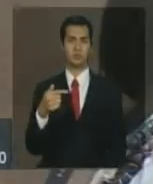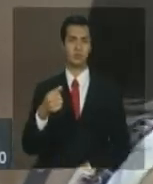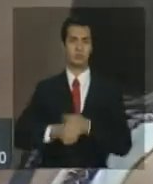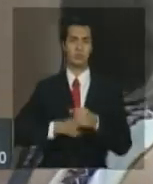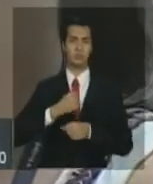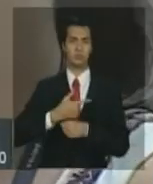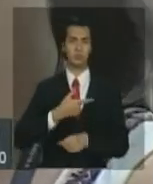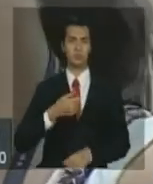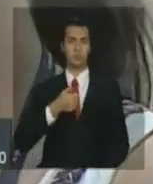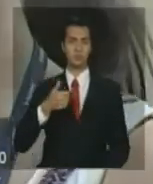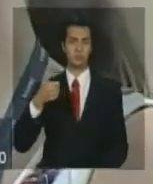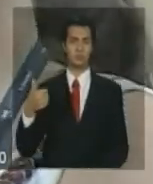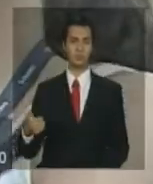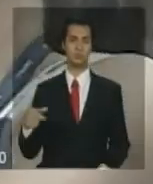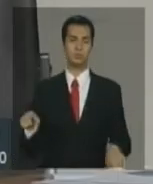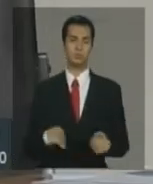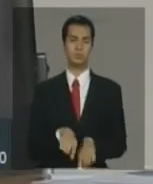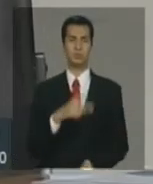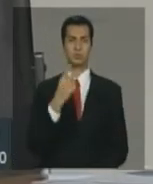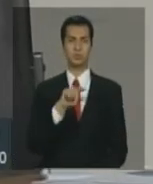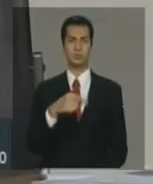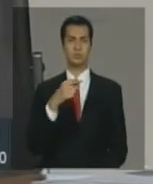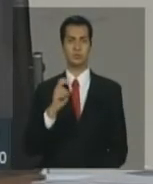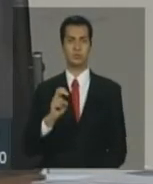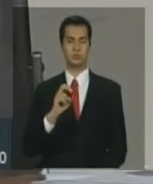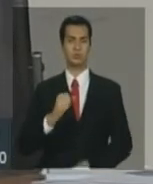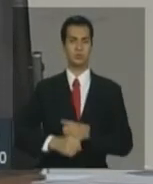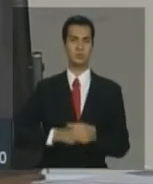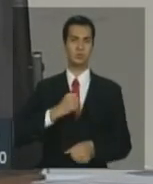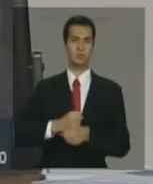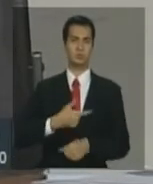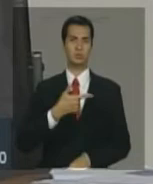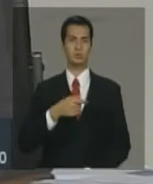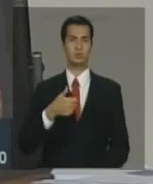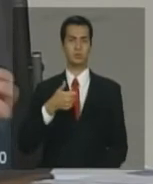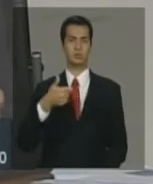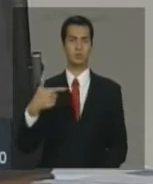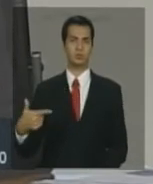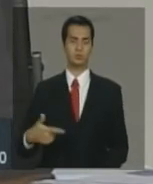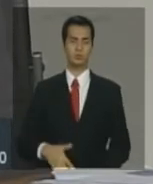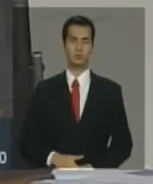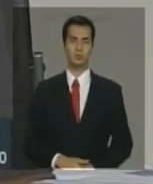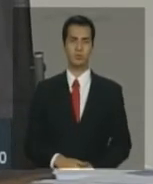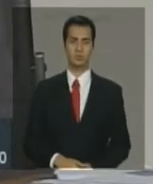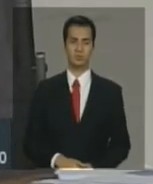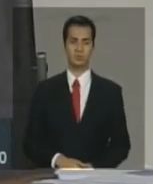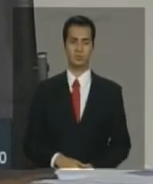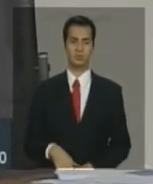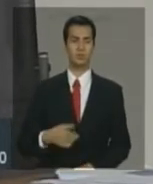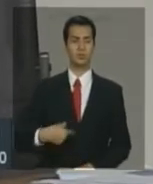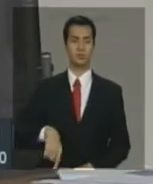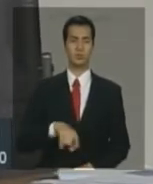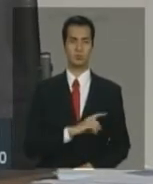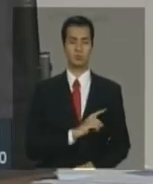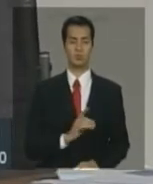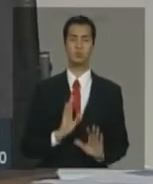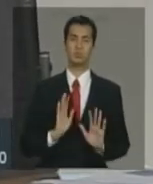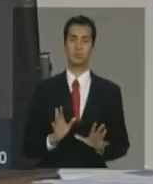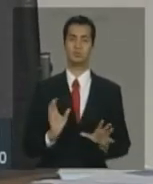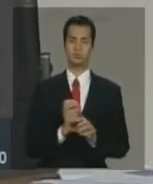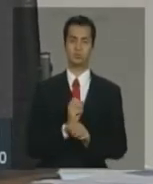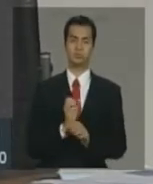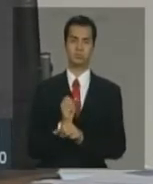o 2,5 em 2012. Nós refizemos a série e ela está totalmente compatível, por óbvio.